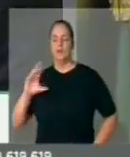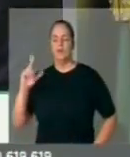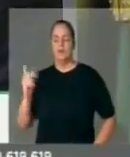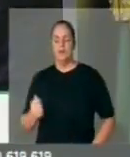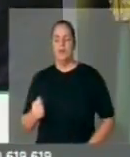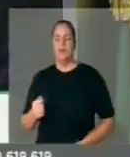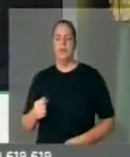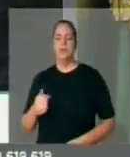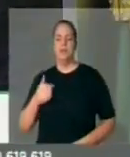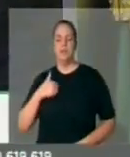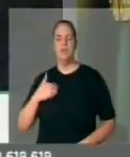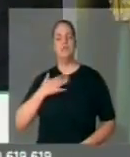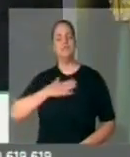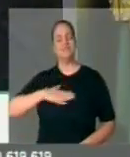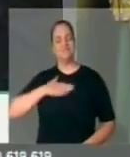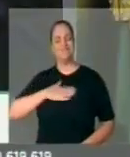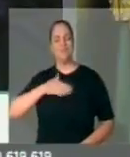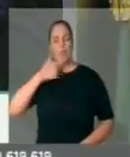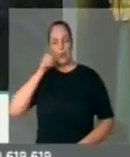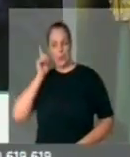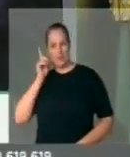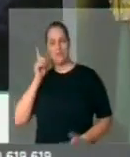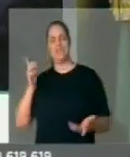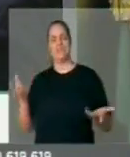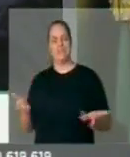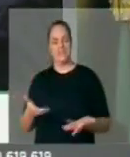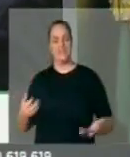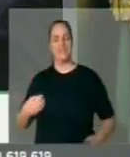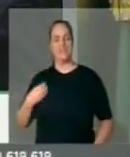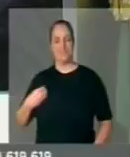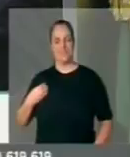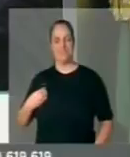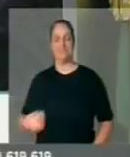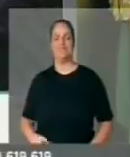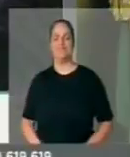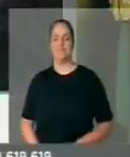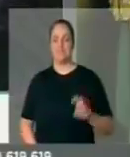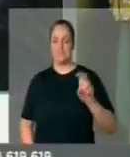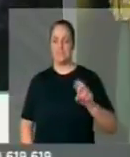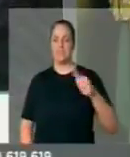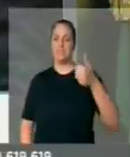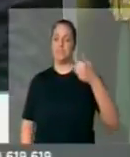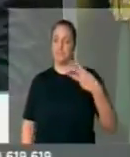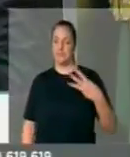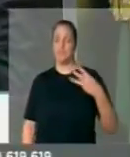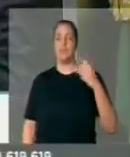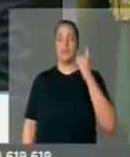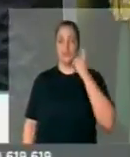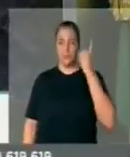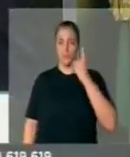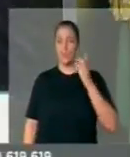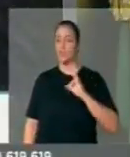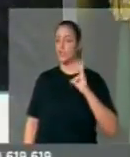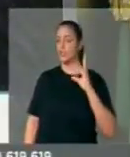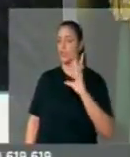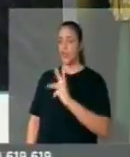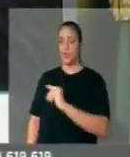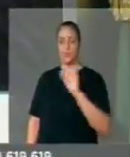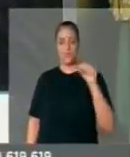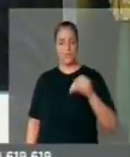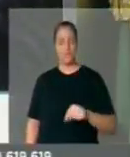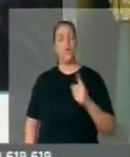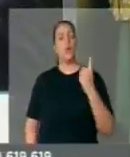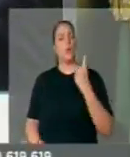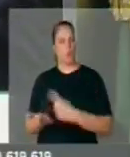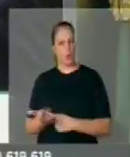ontem e hoje estamos aqui, nós temos 513 deputados. todos os deputados aqui têm compromisso com essa